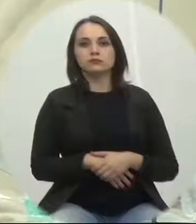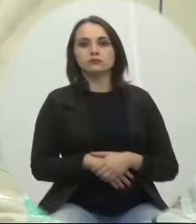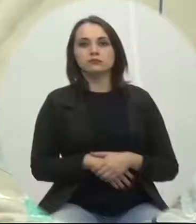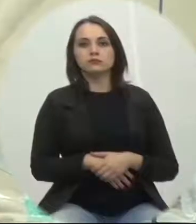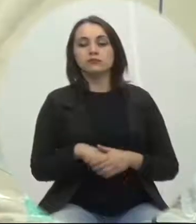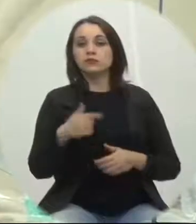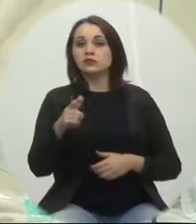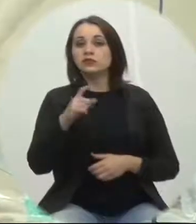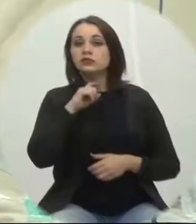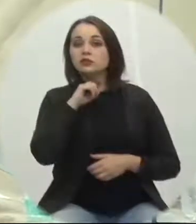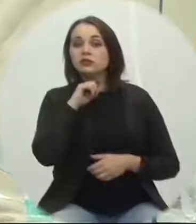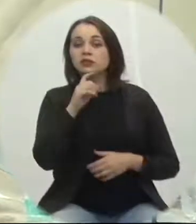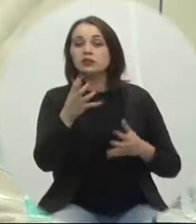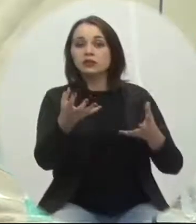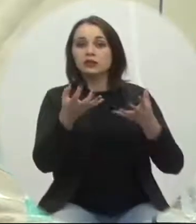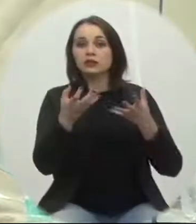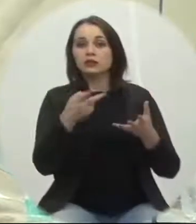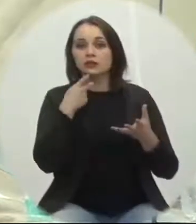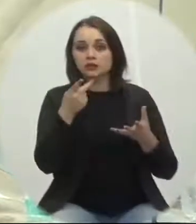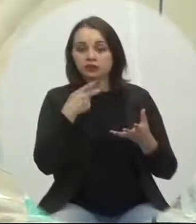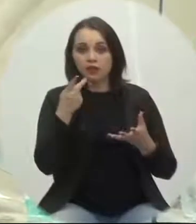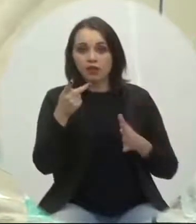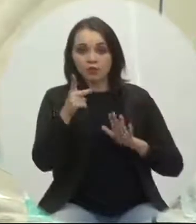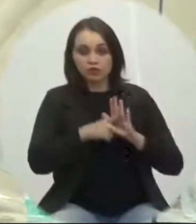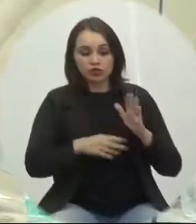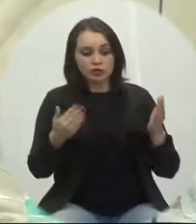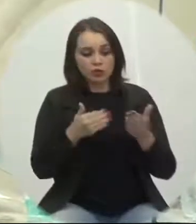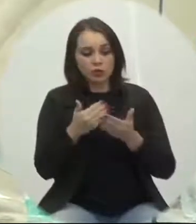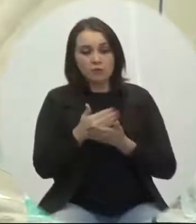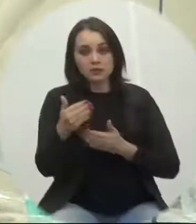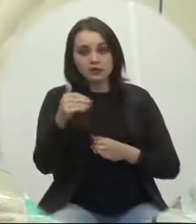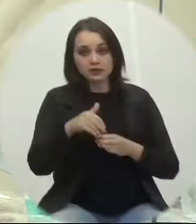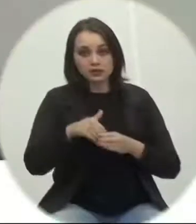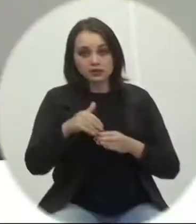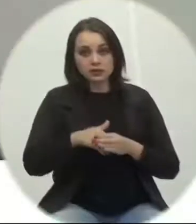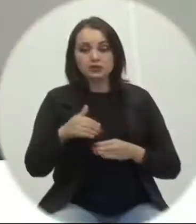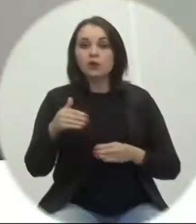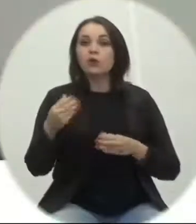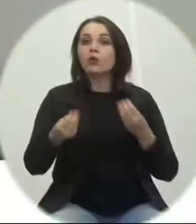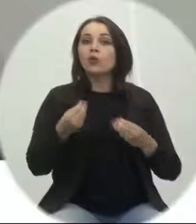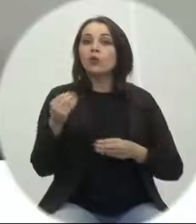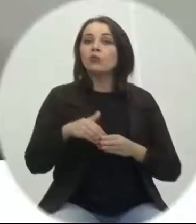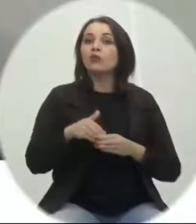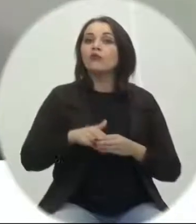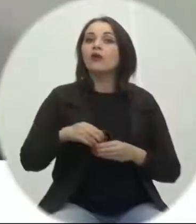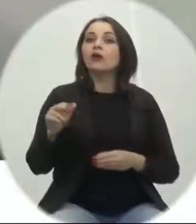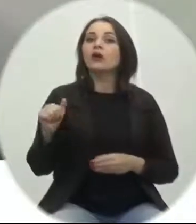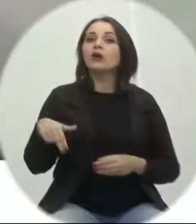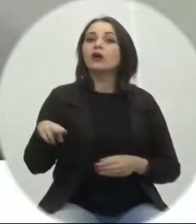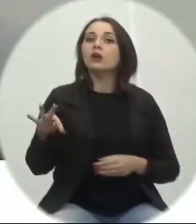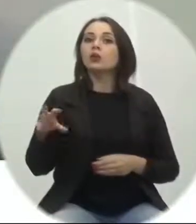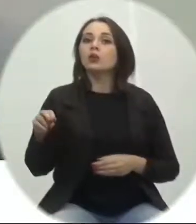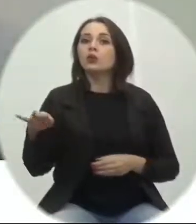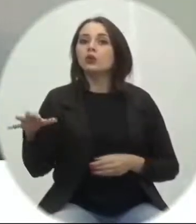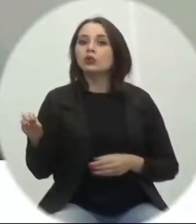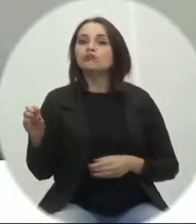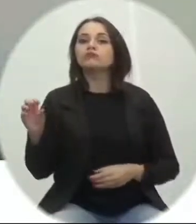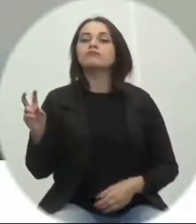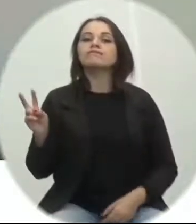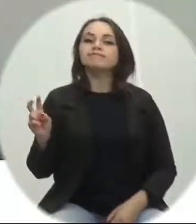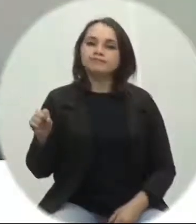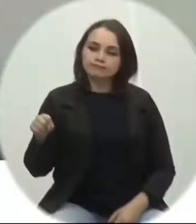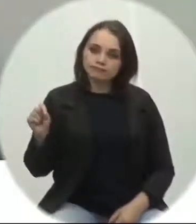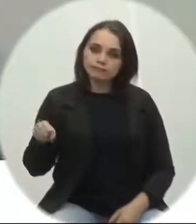não havendo quem queira discutir discutir o projeto está em votação com voto vereador Antônio Manuel favorável a favor